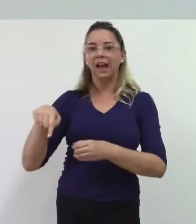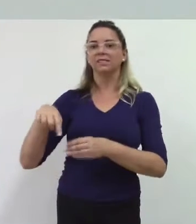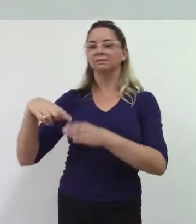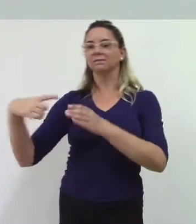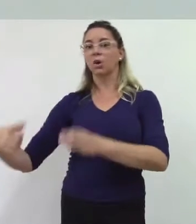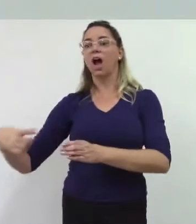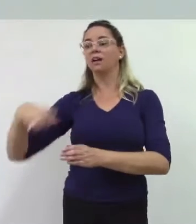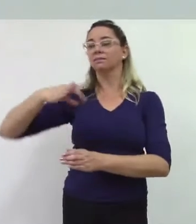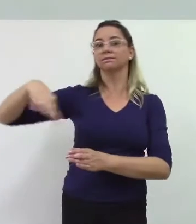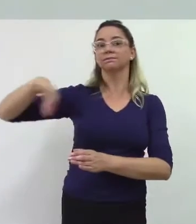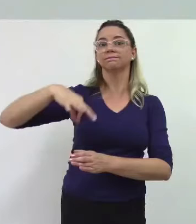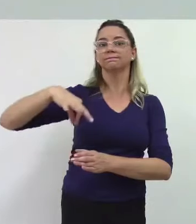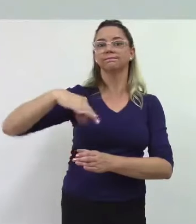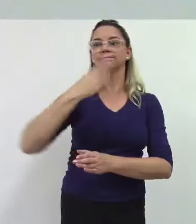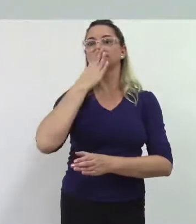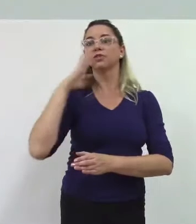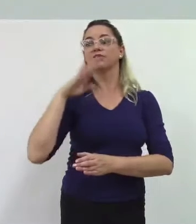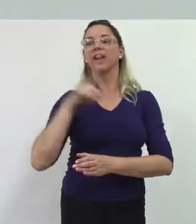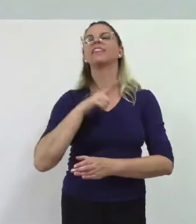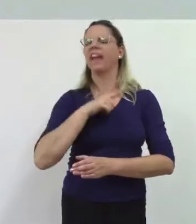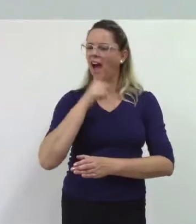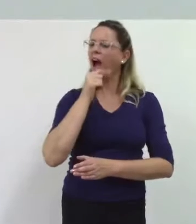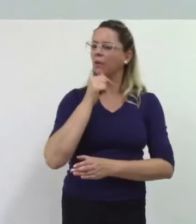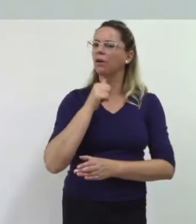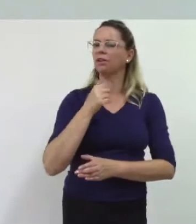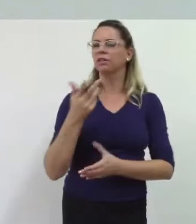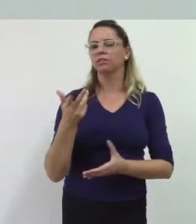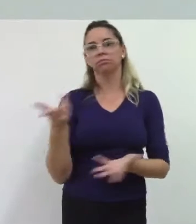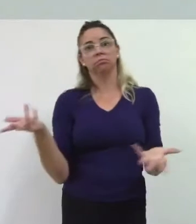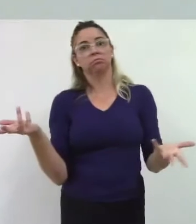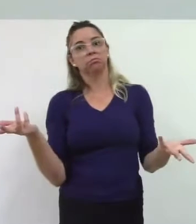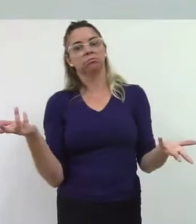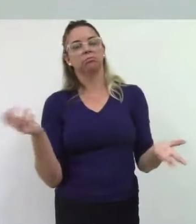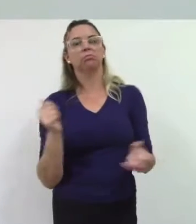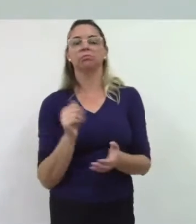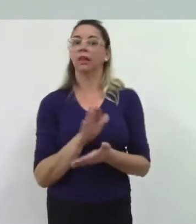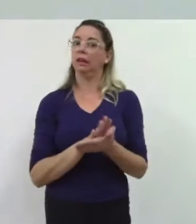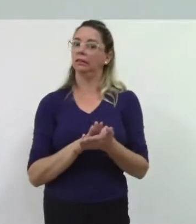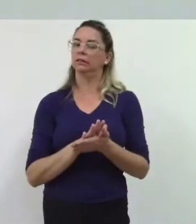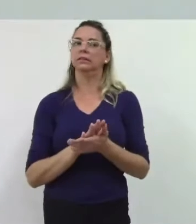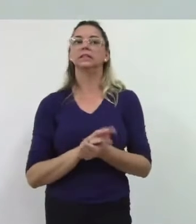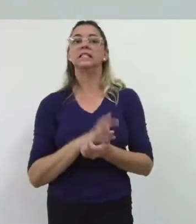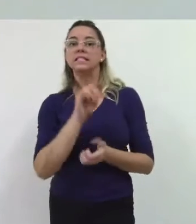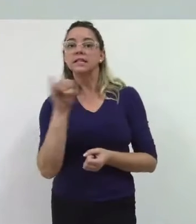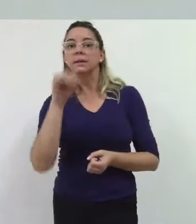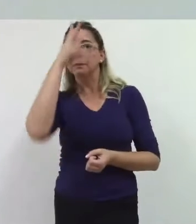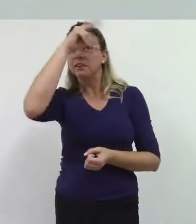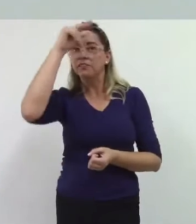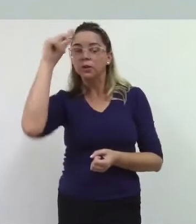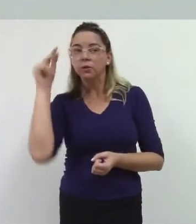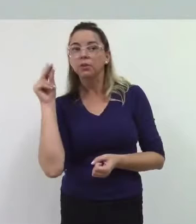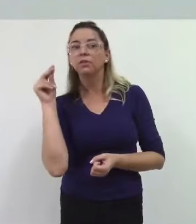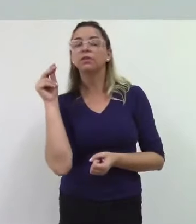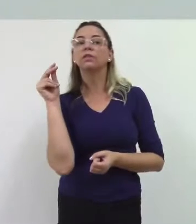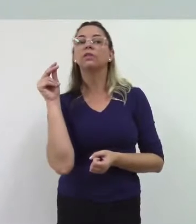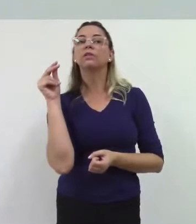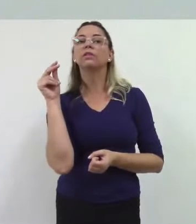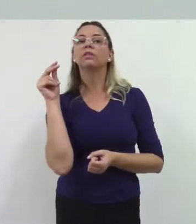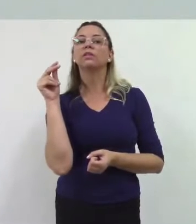Fomos na Compesa e eles disseram se a prefeitura entrar em contrapartida com a